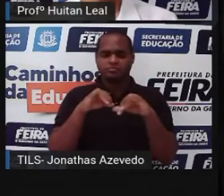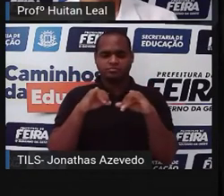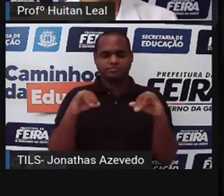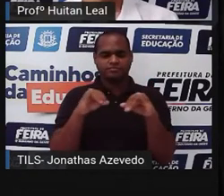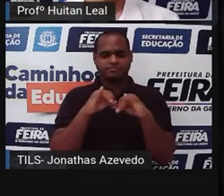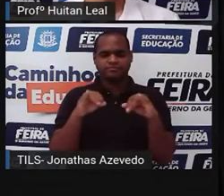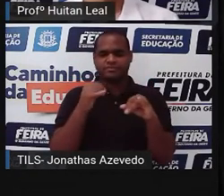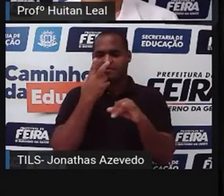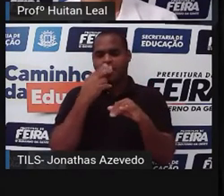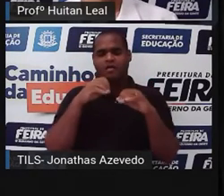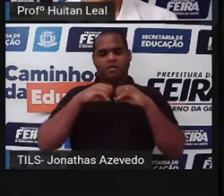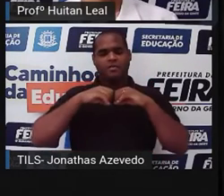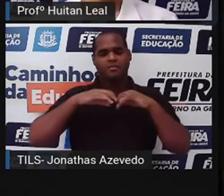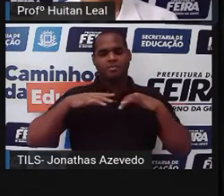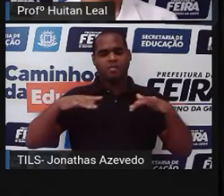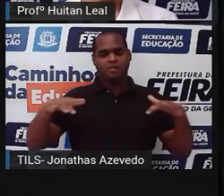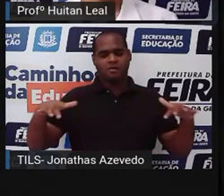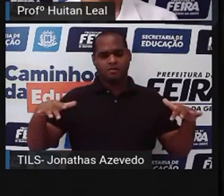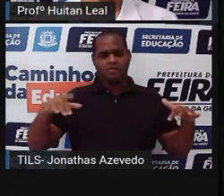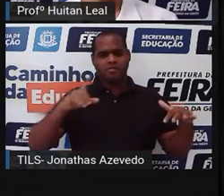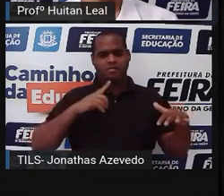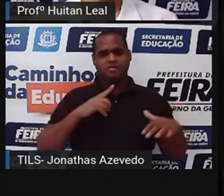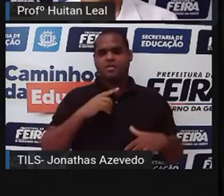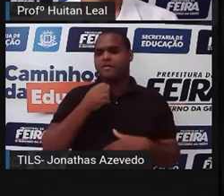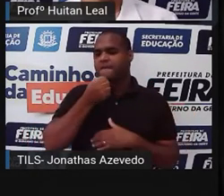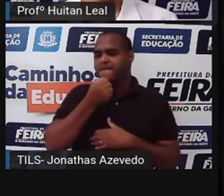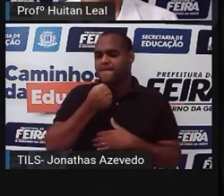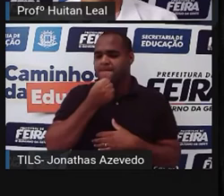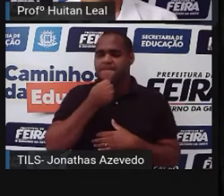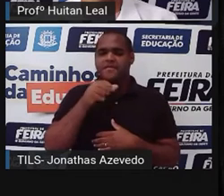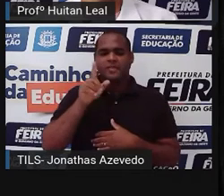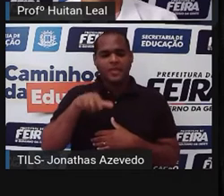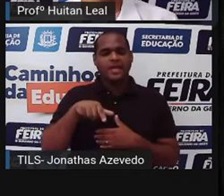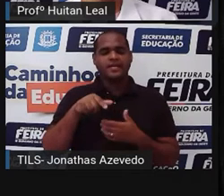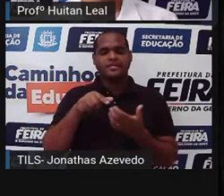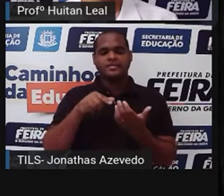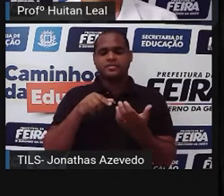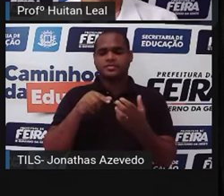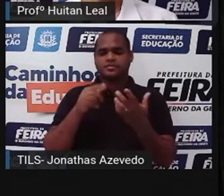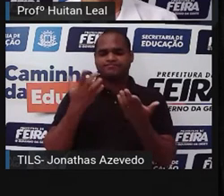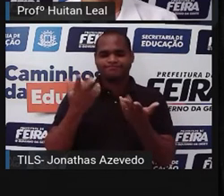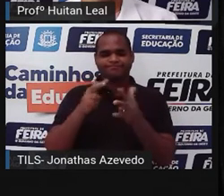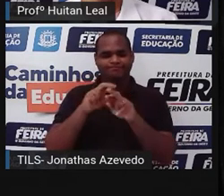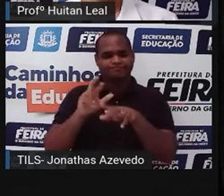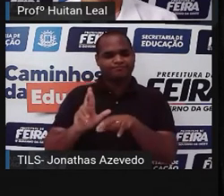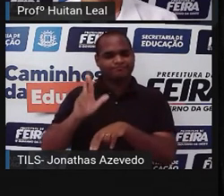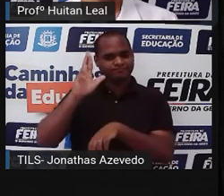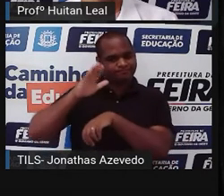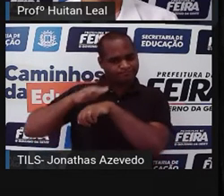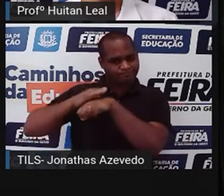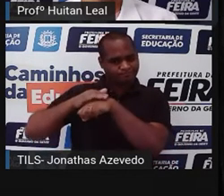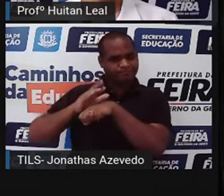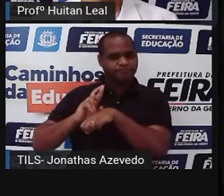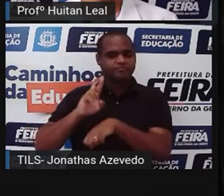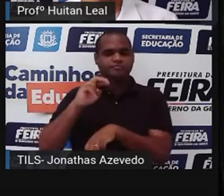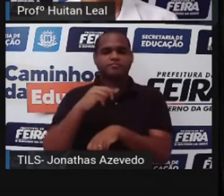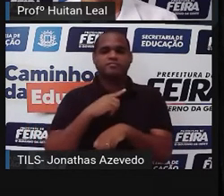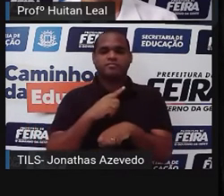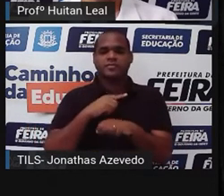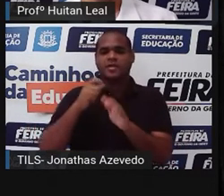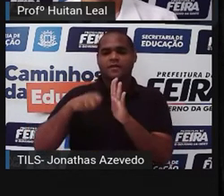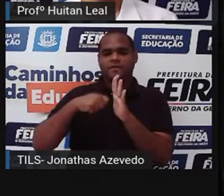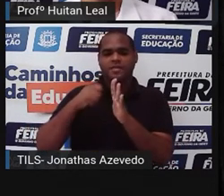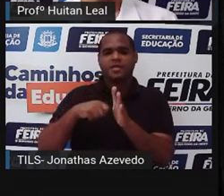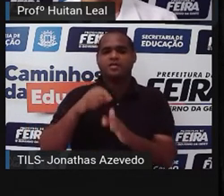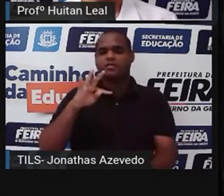um título mais expandido. A atriz é com a estrela de For Conners ao lado de Anne Margareth e filma com